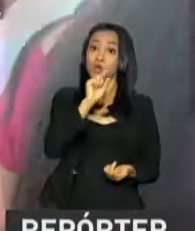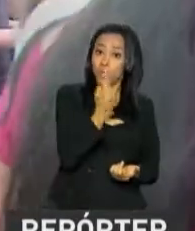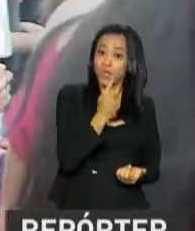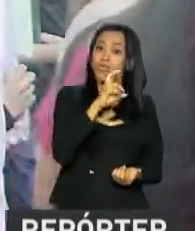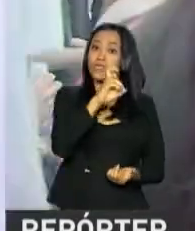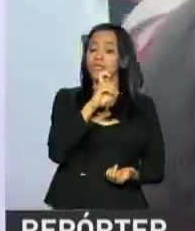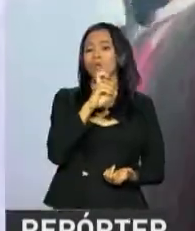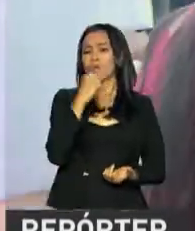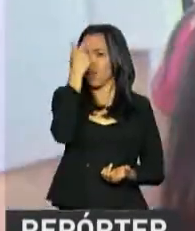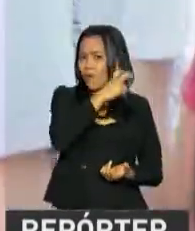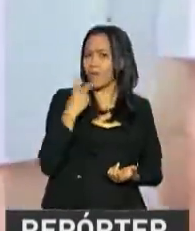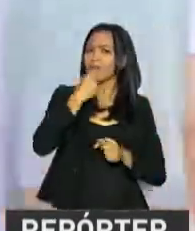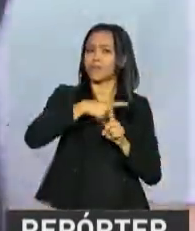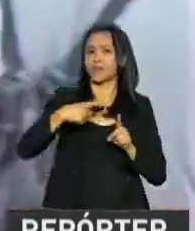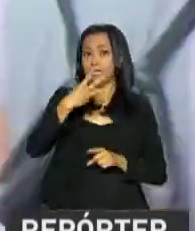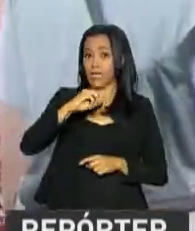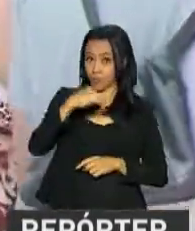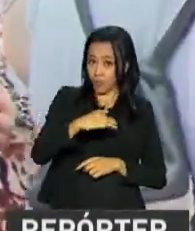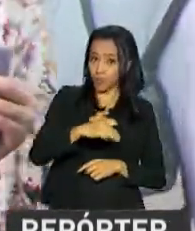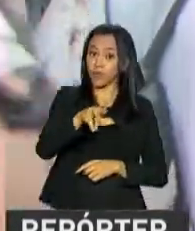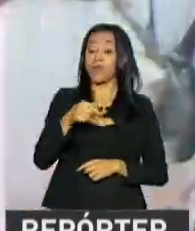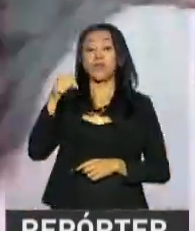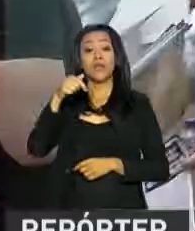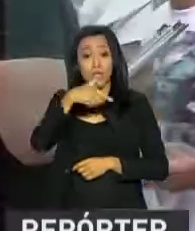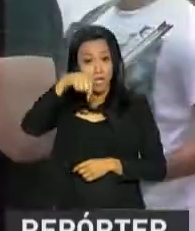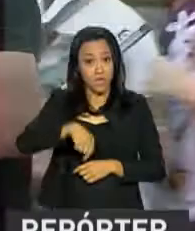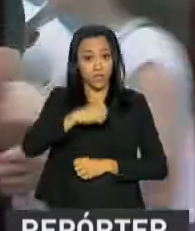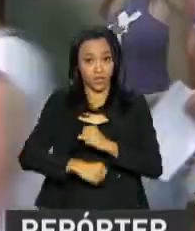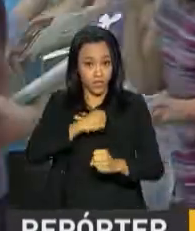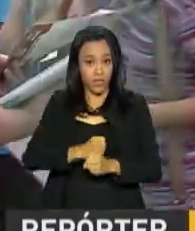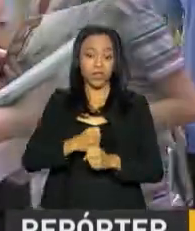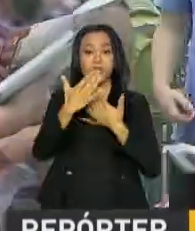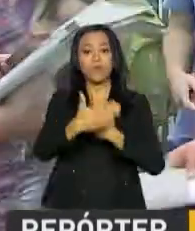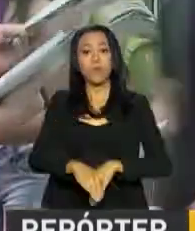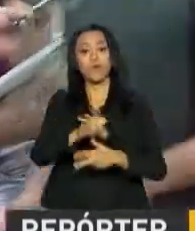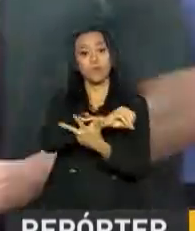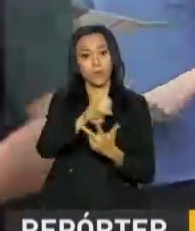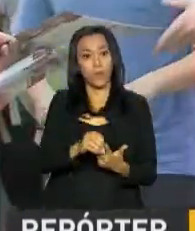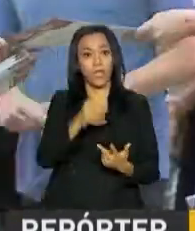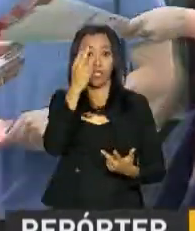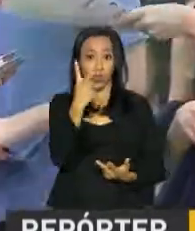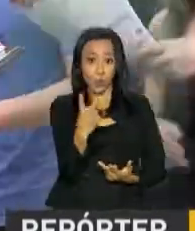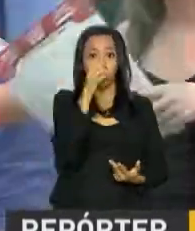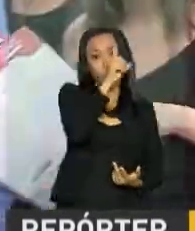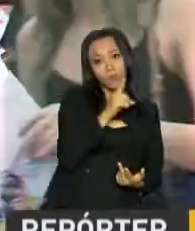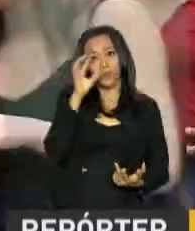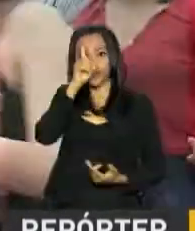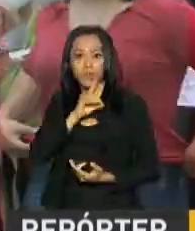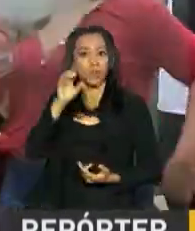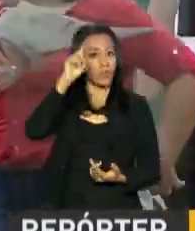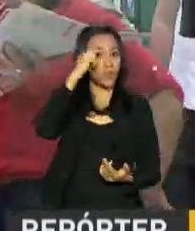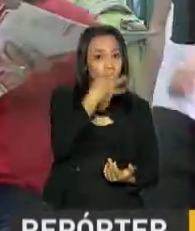Assim como em 2017, neste ano, as provas do Enem serão realizadas em dois domingos seguidos, nos